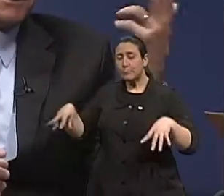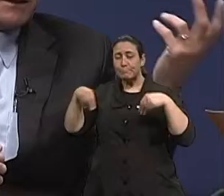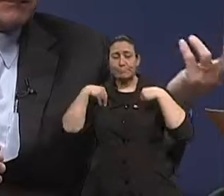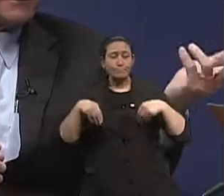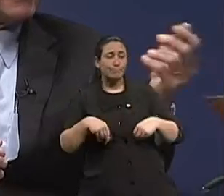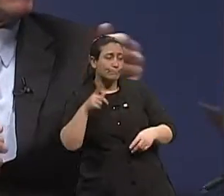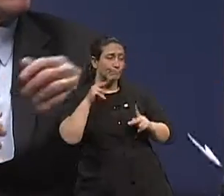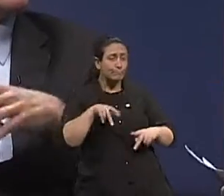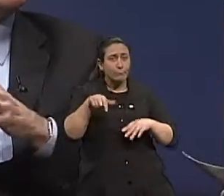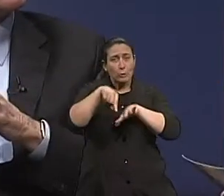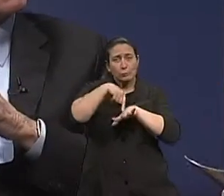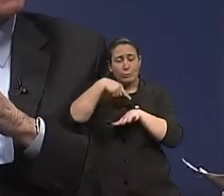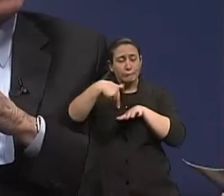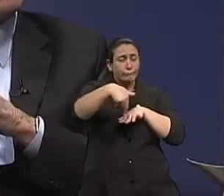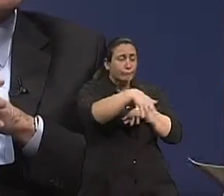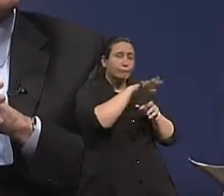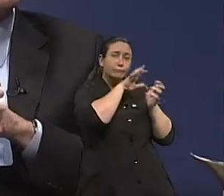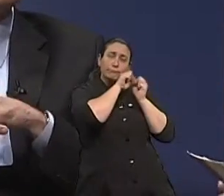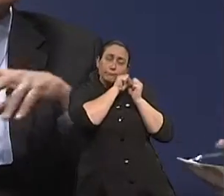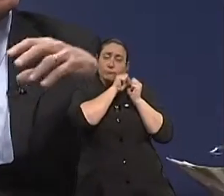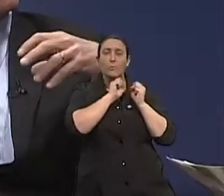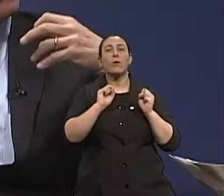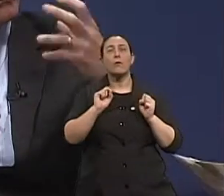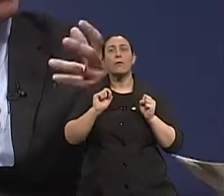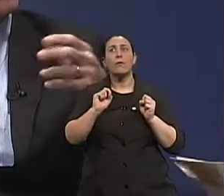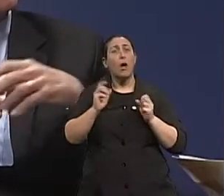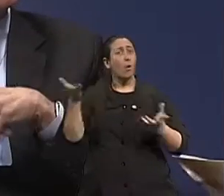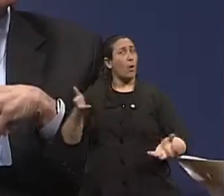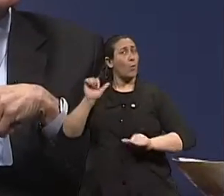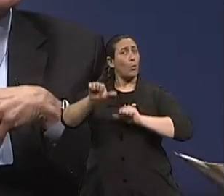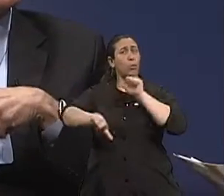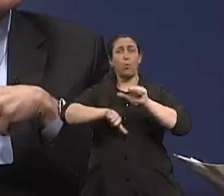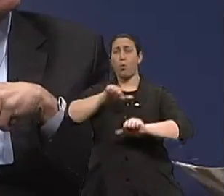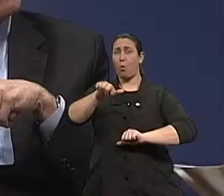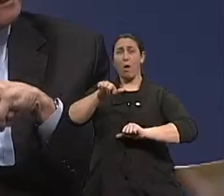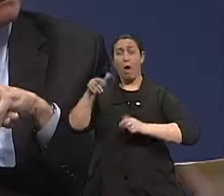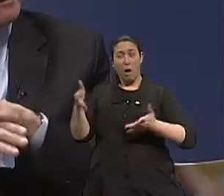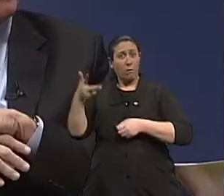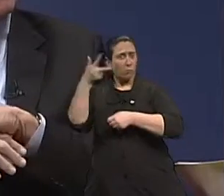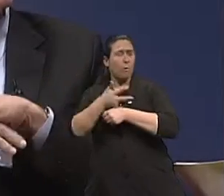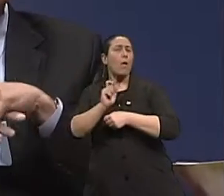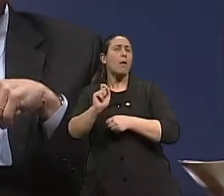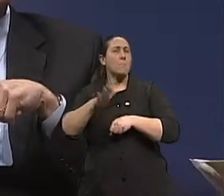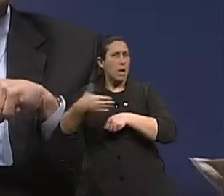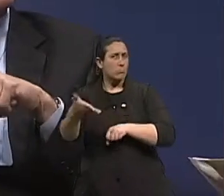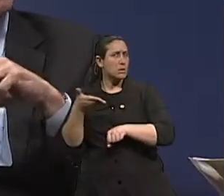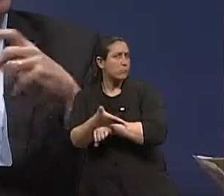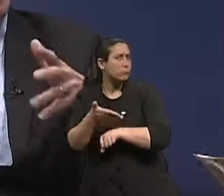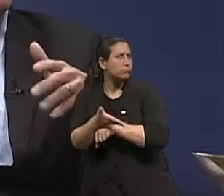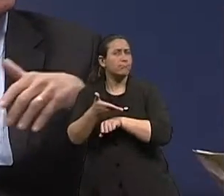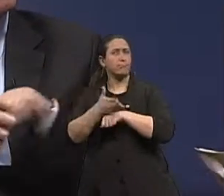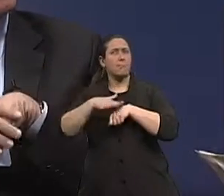aposentava, ia para os aposentos. Isso, para aposentos, né? Está dando lugar a um novo idoso, mais participativo,